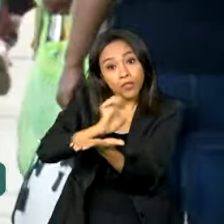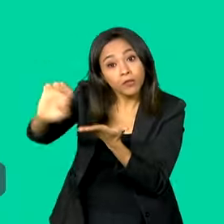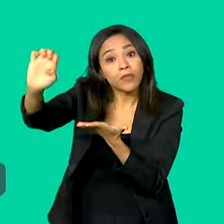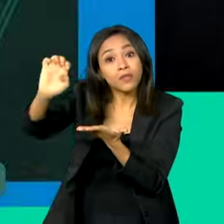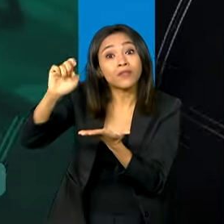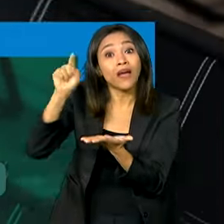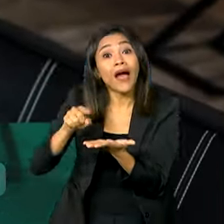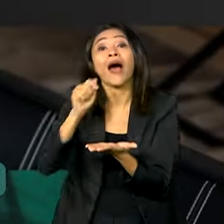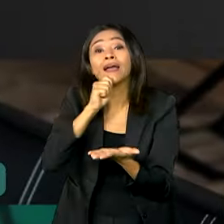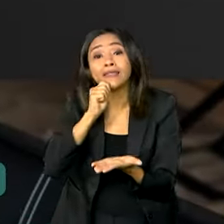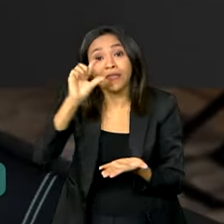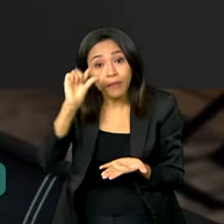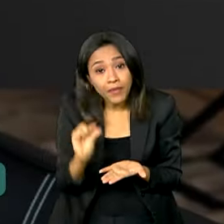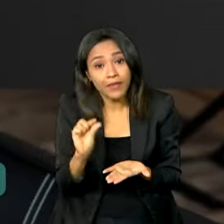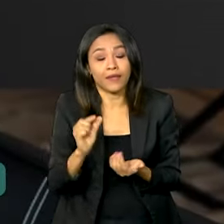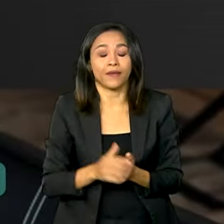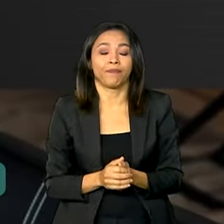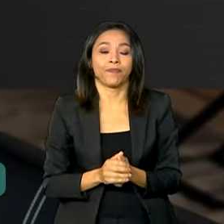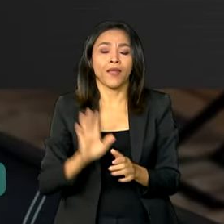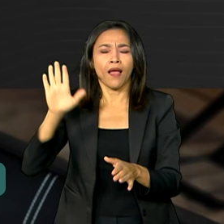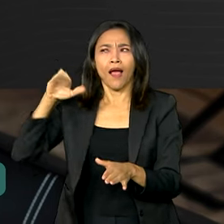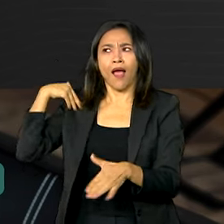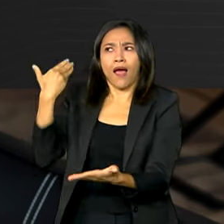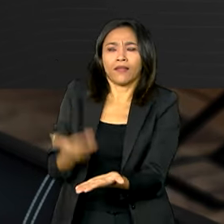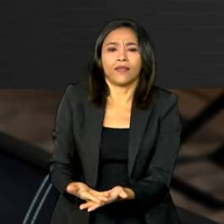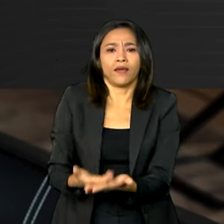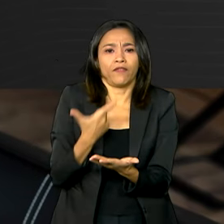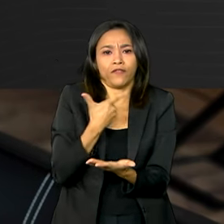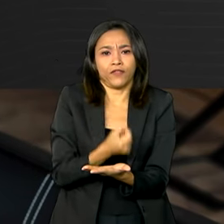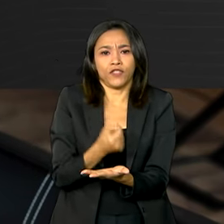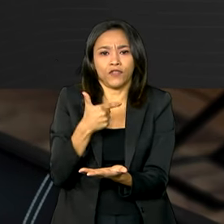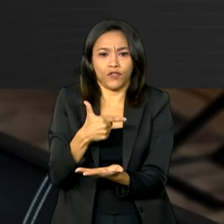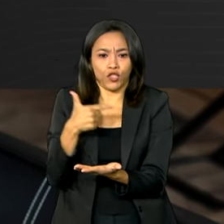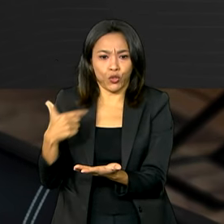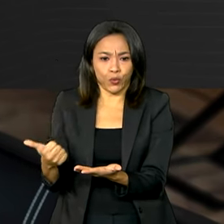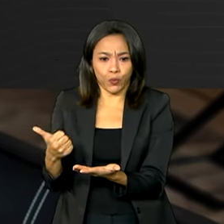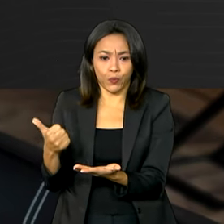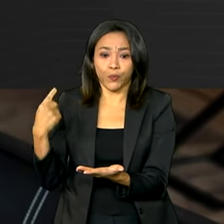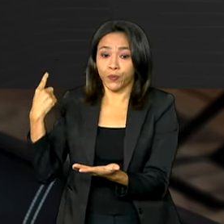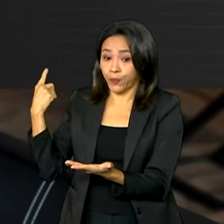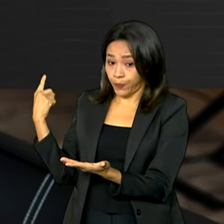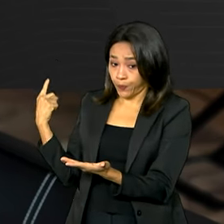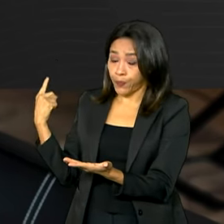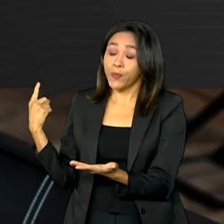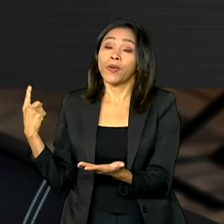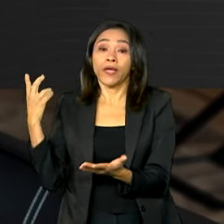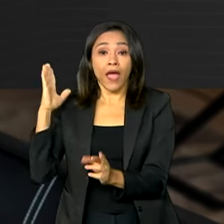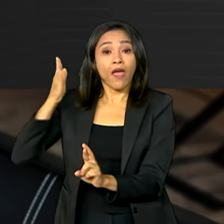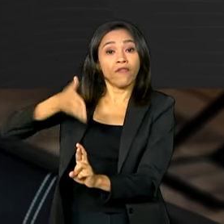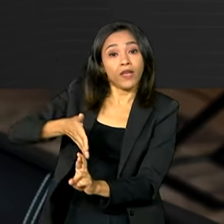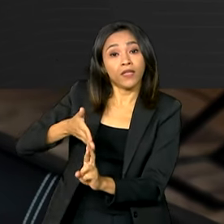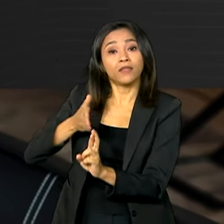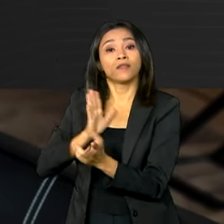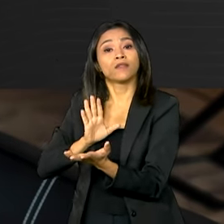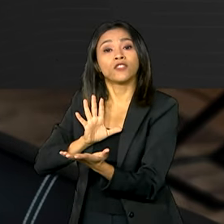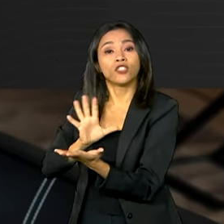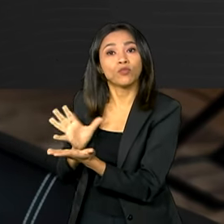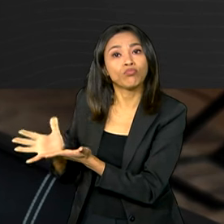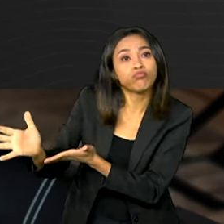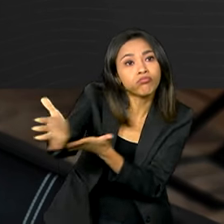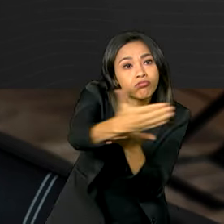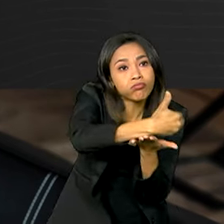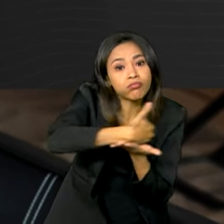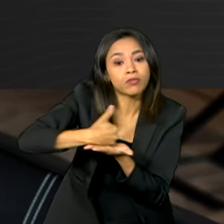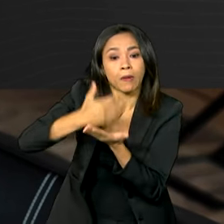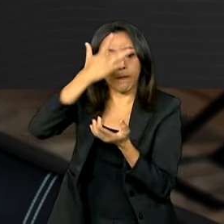pequena. E mais, até 2021, ano de referência dos dados coletados, pessoas